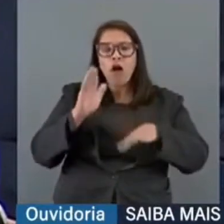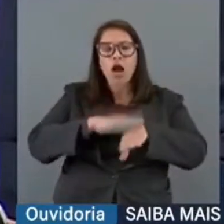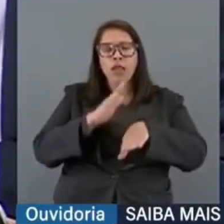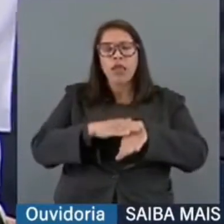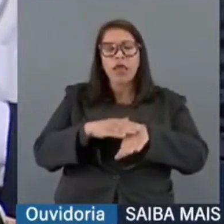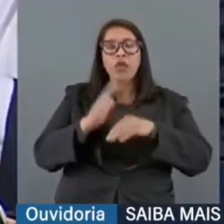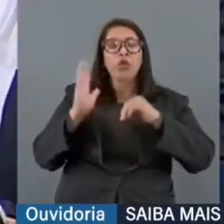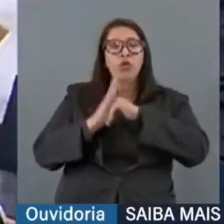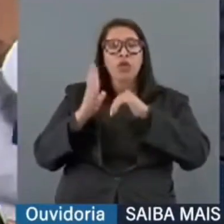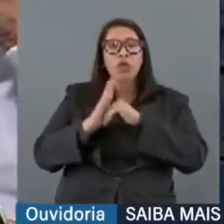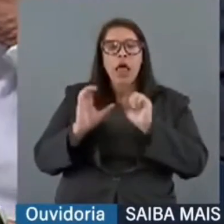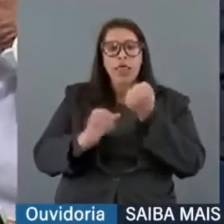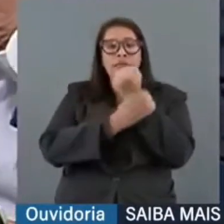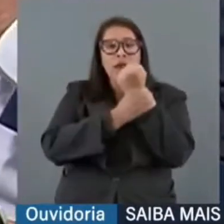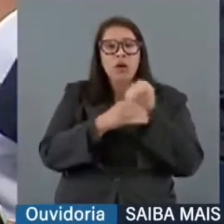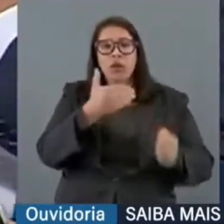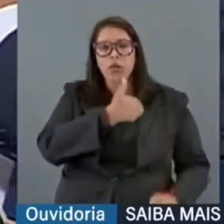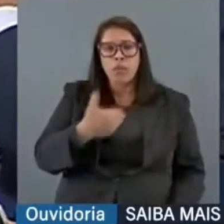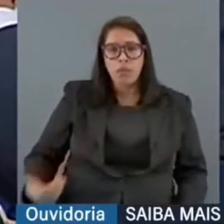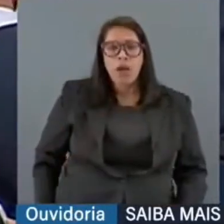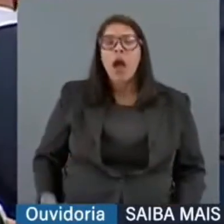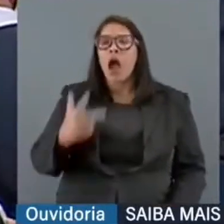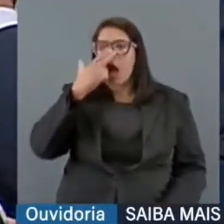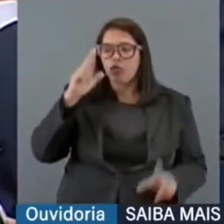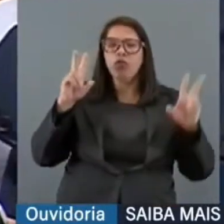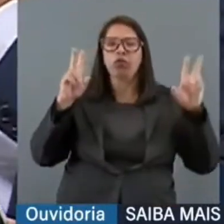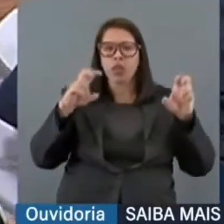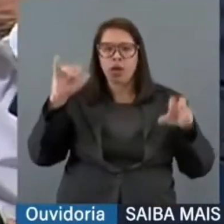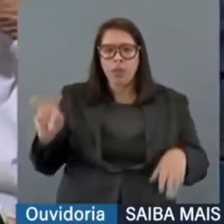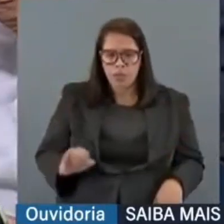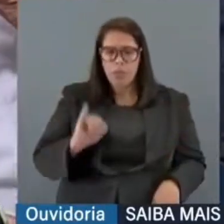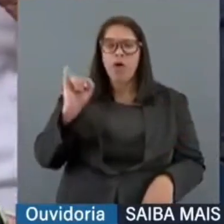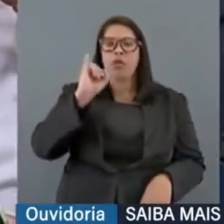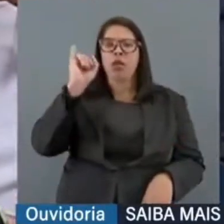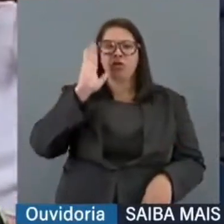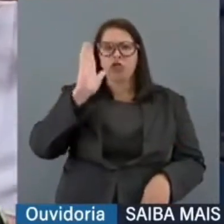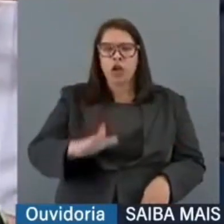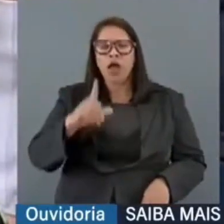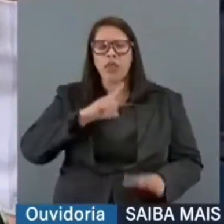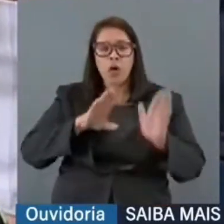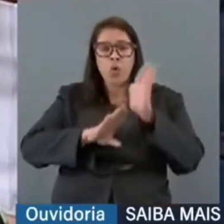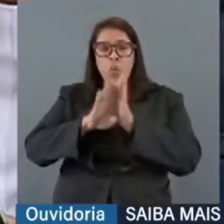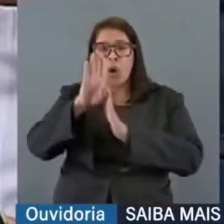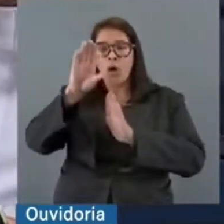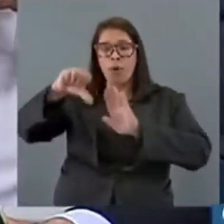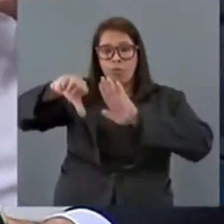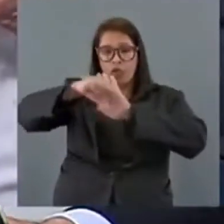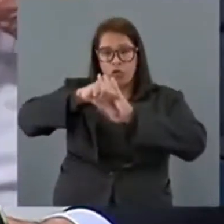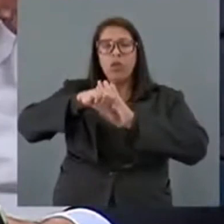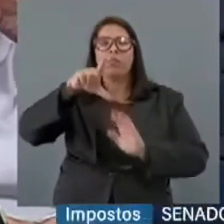Senado Federal no tema da segurança pública, eu acho que é um tema extremamente importante, o Brasil ainda tem índices enormes de criminalidade,